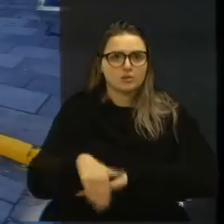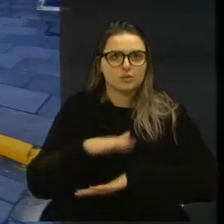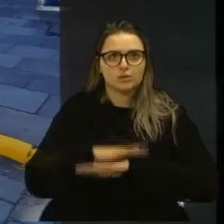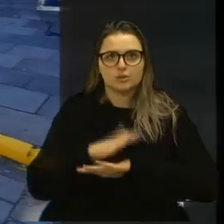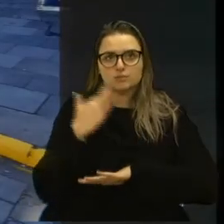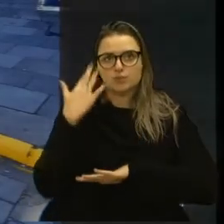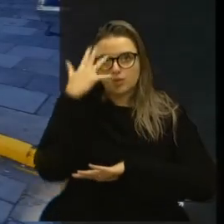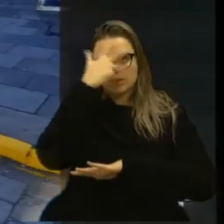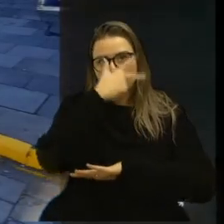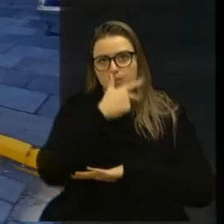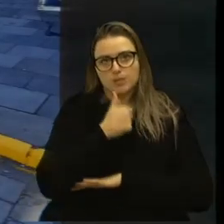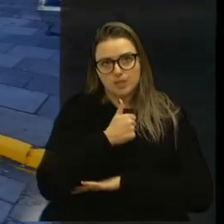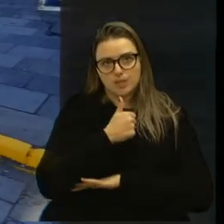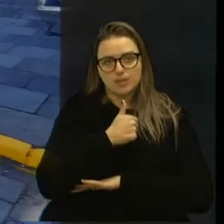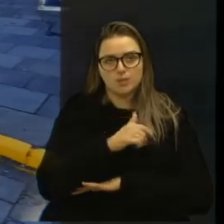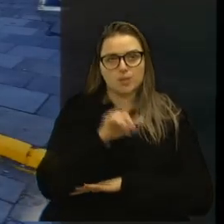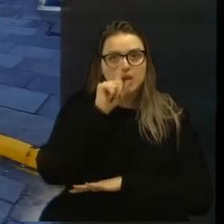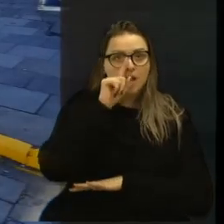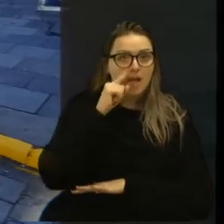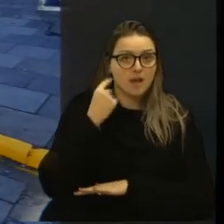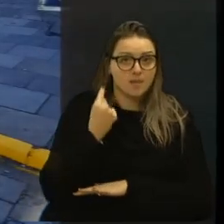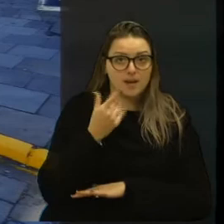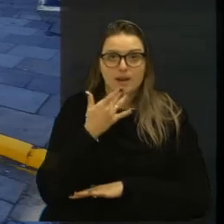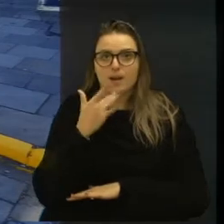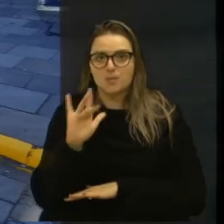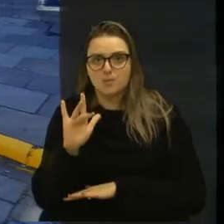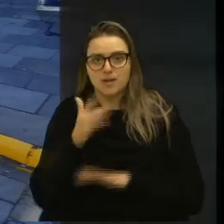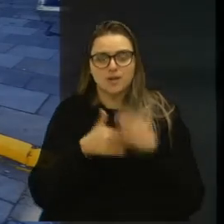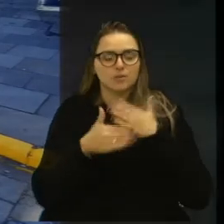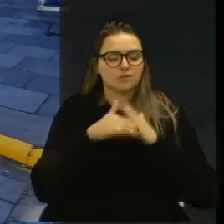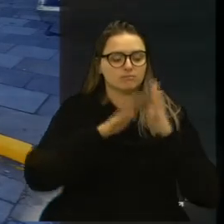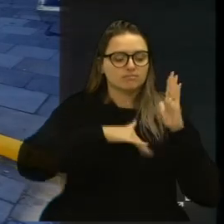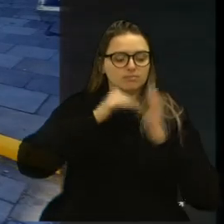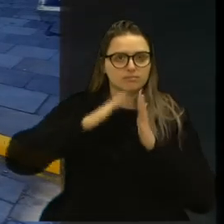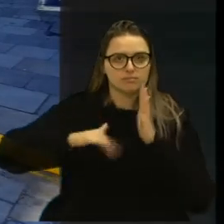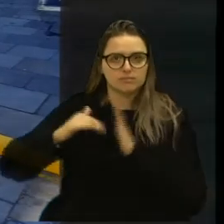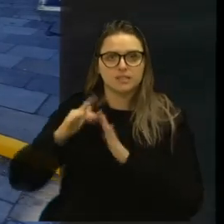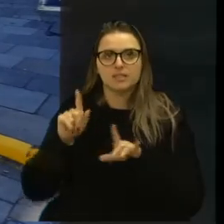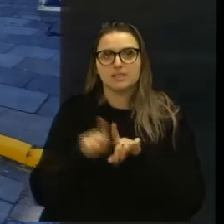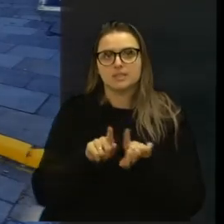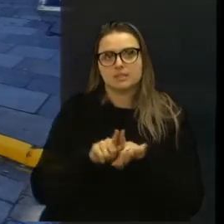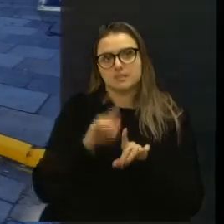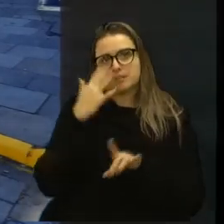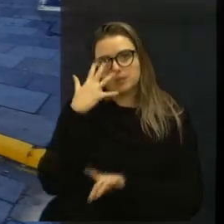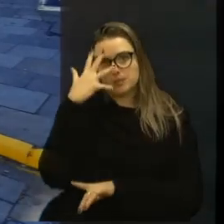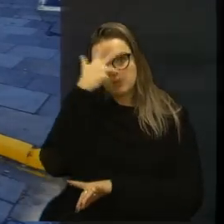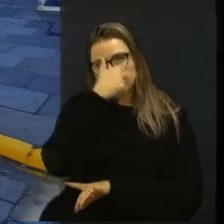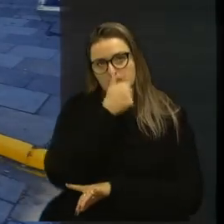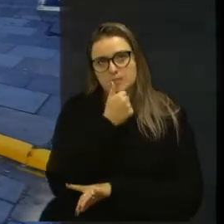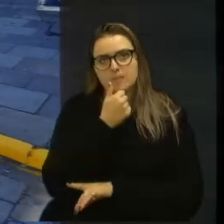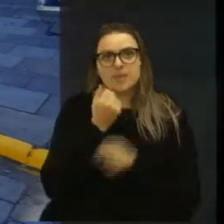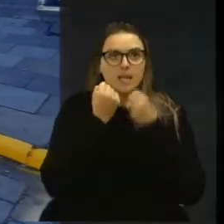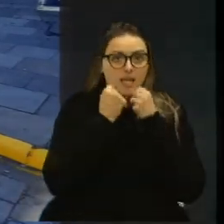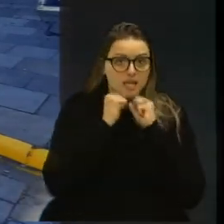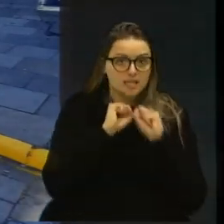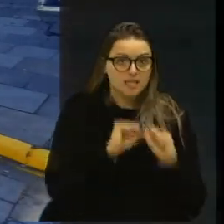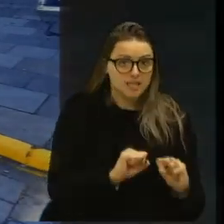decorada de amarelo e branco, também ficou muito lindo. A Secretaria